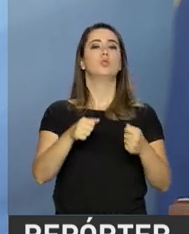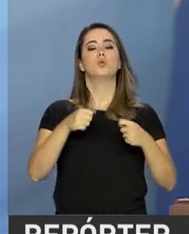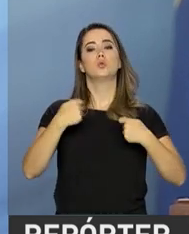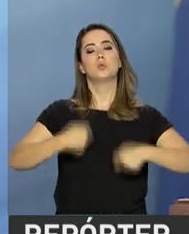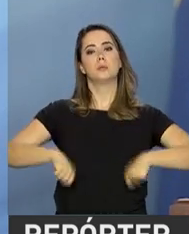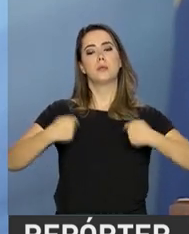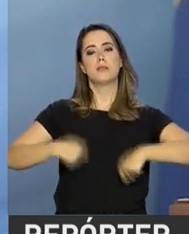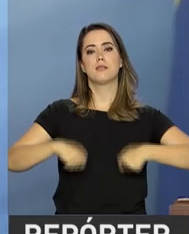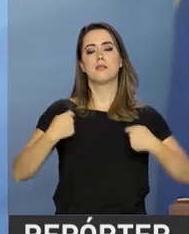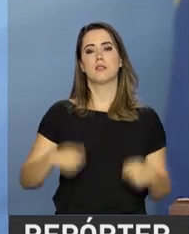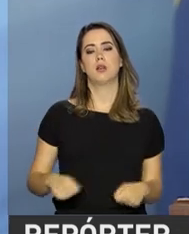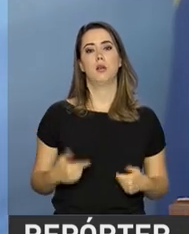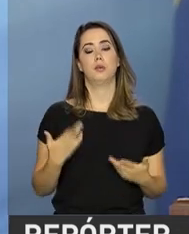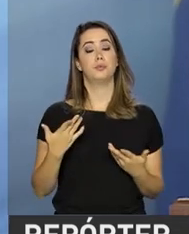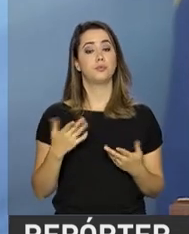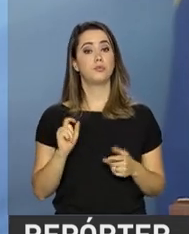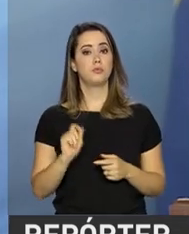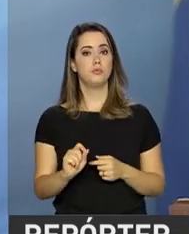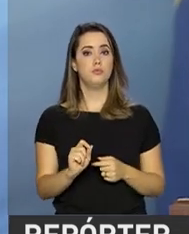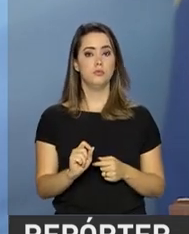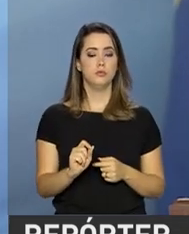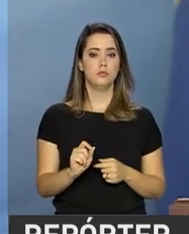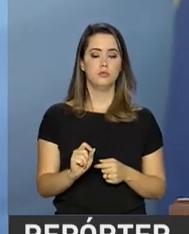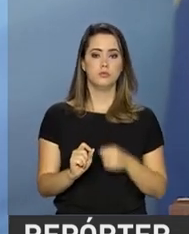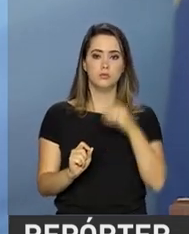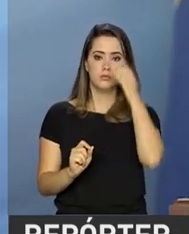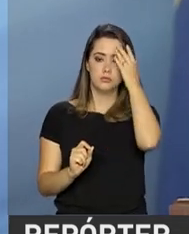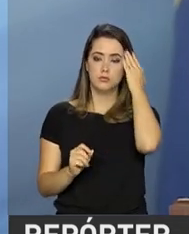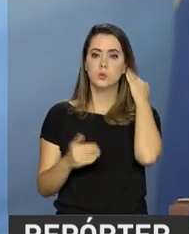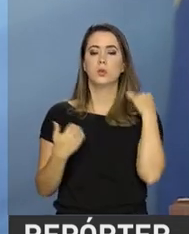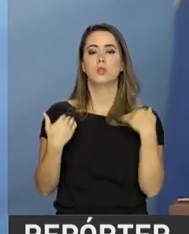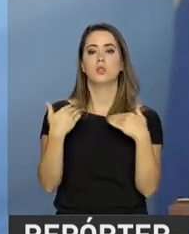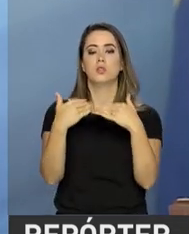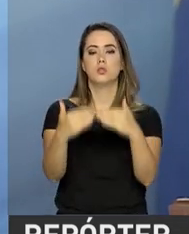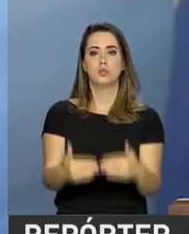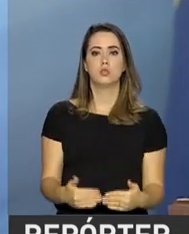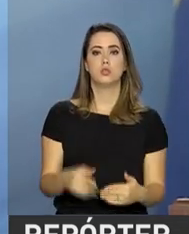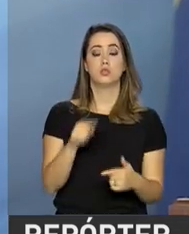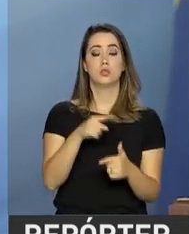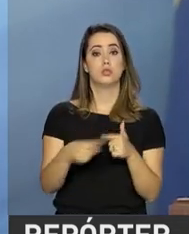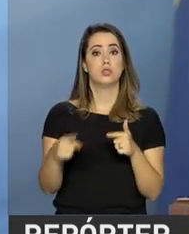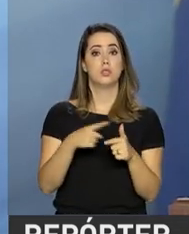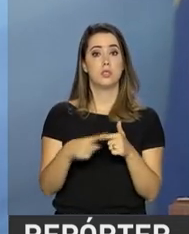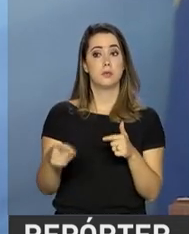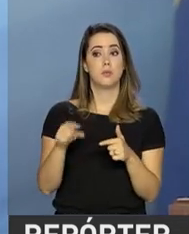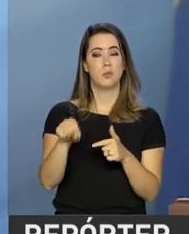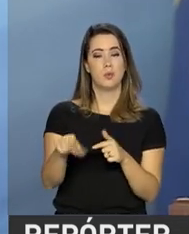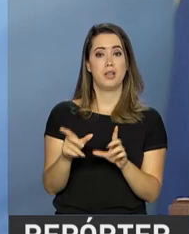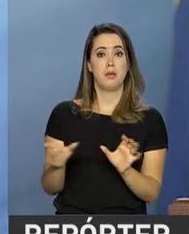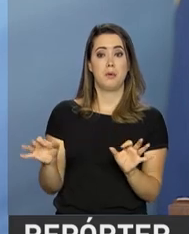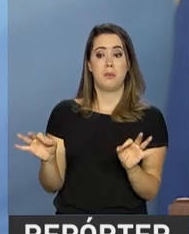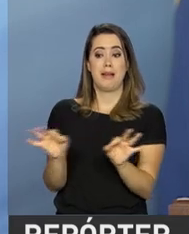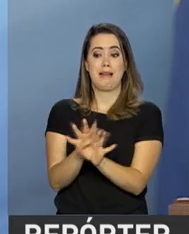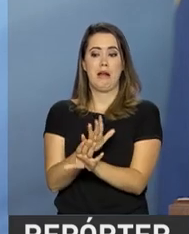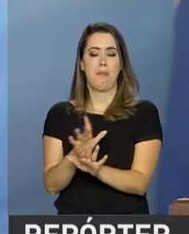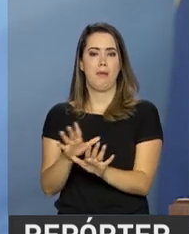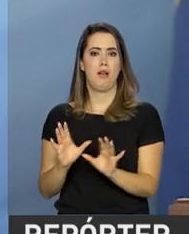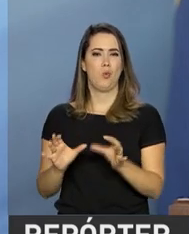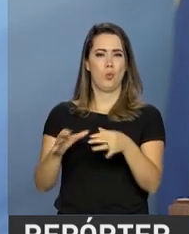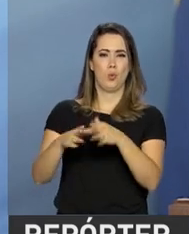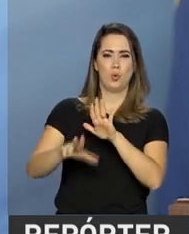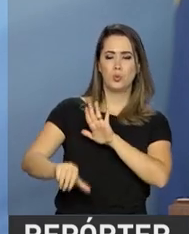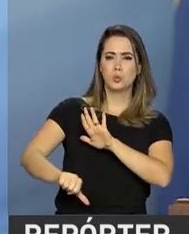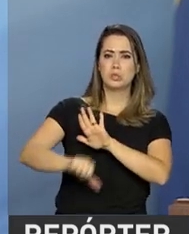providências necessárias para enfrentar e derrotar o crime